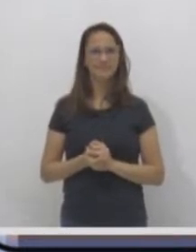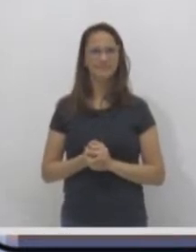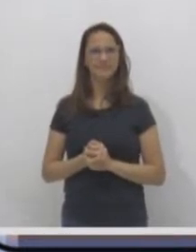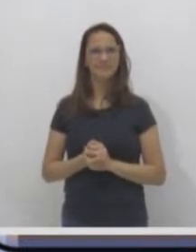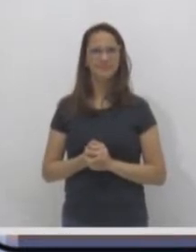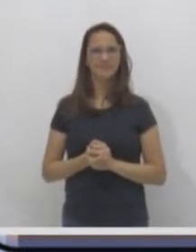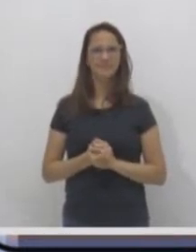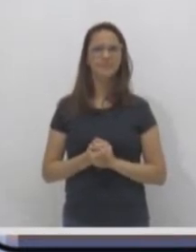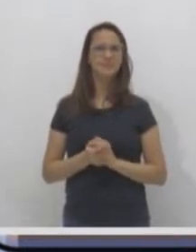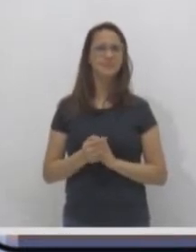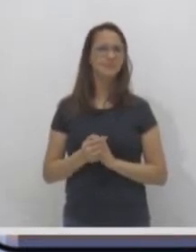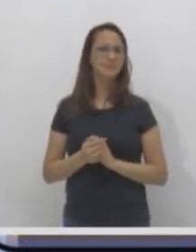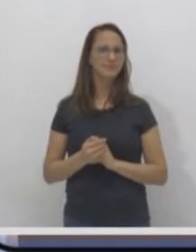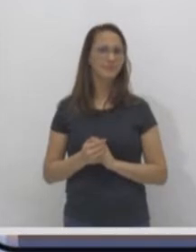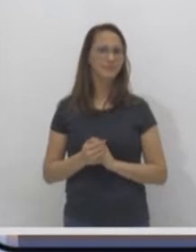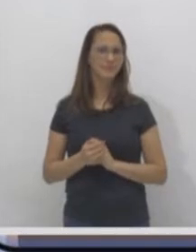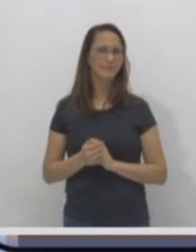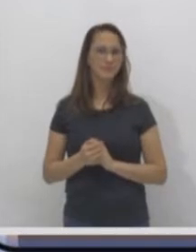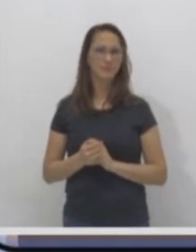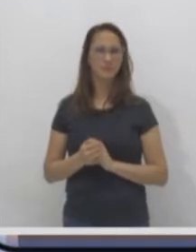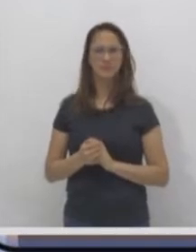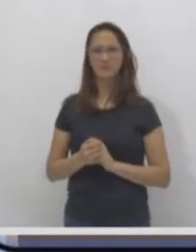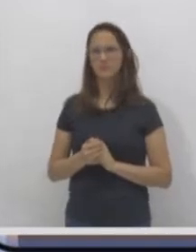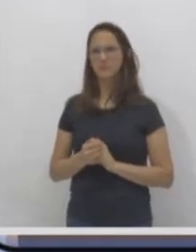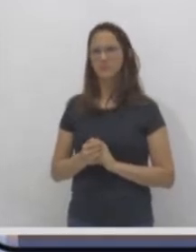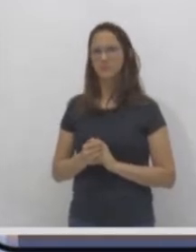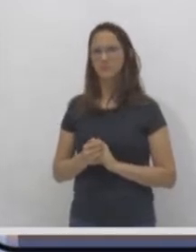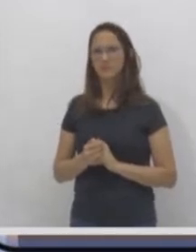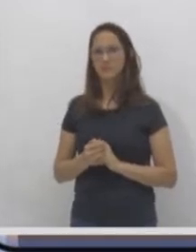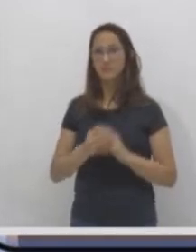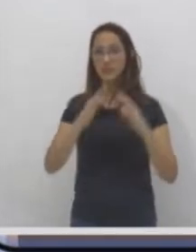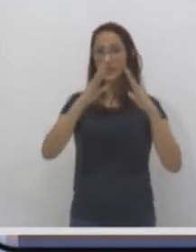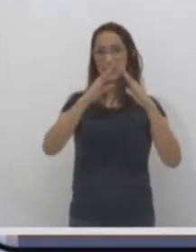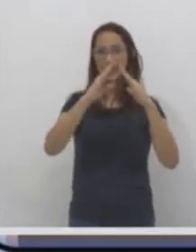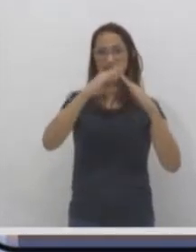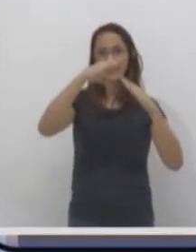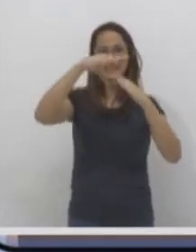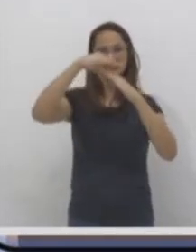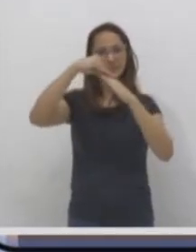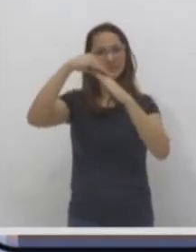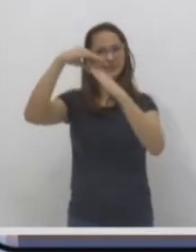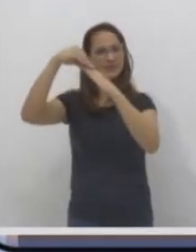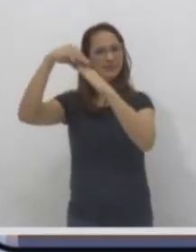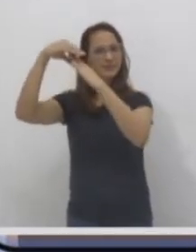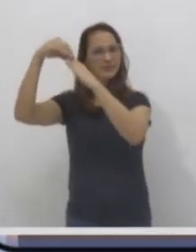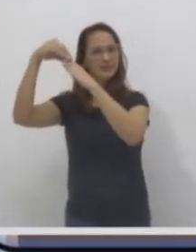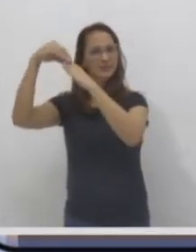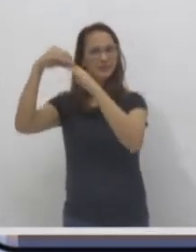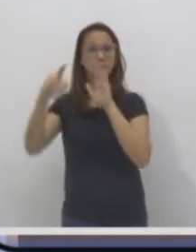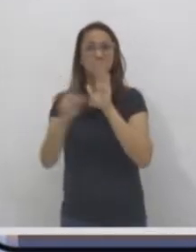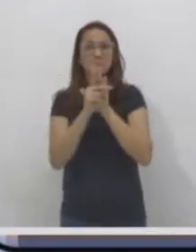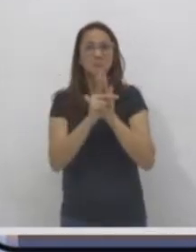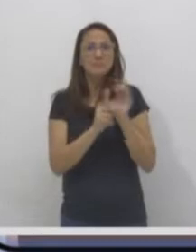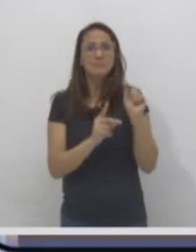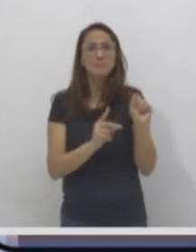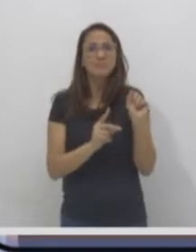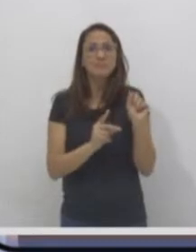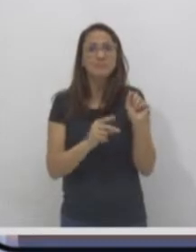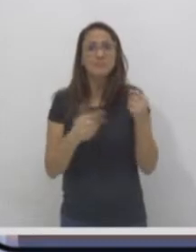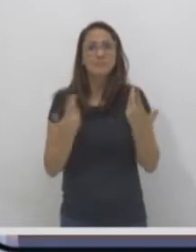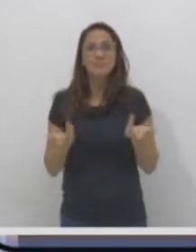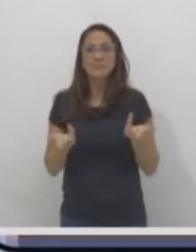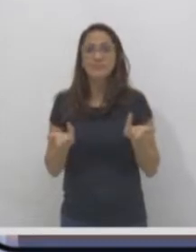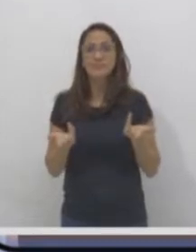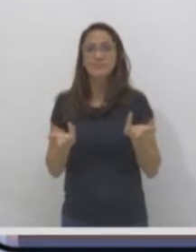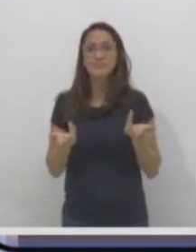A próxima pergunta é. Quem é o dono da casa de telha? E aí? Estão lembrados? Quem é o dono da